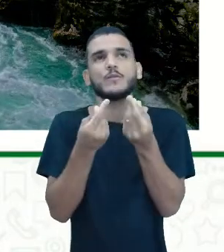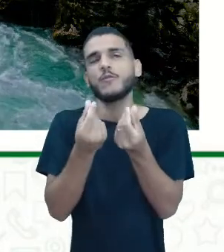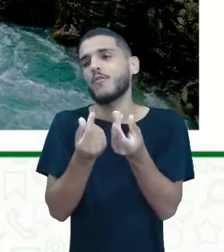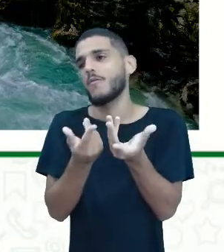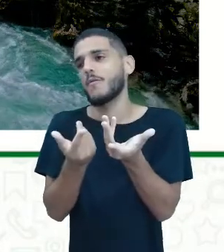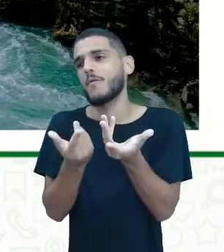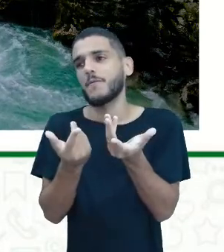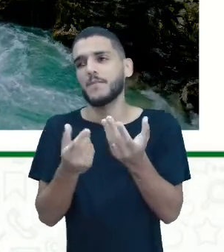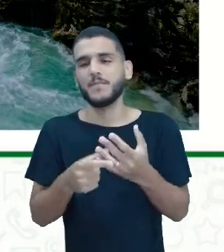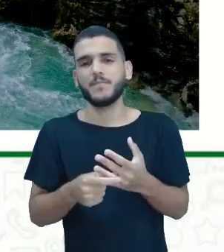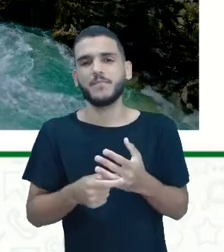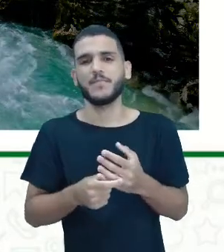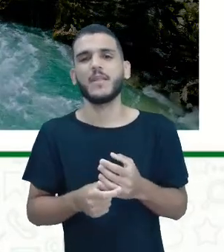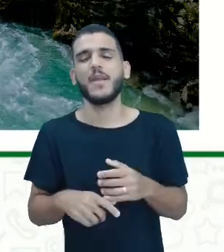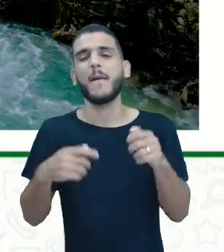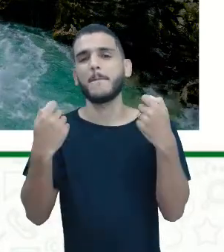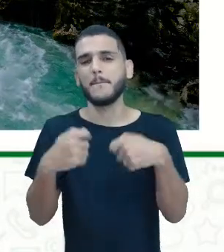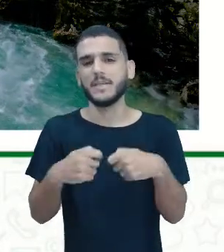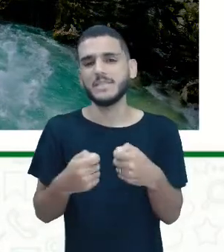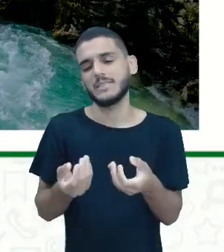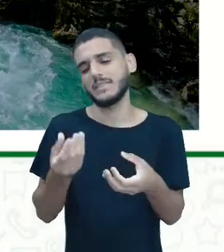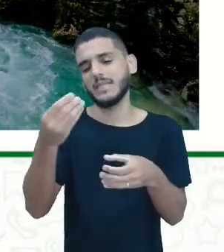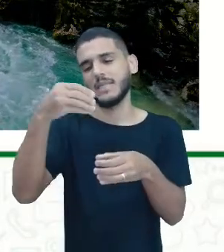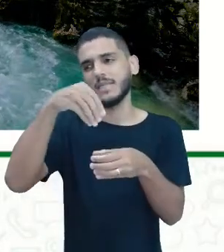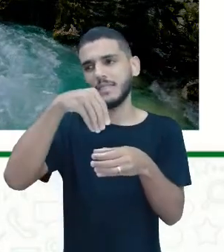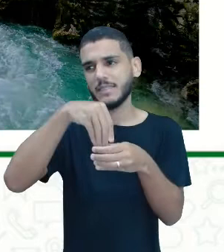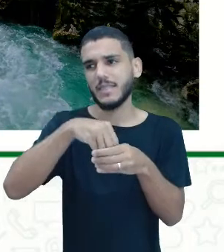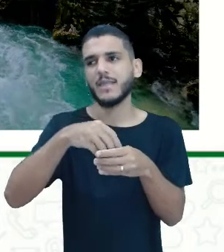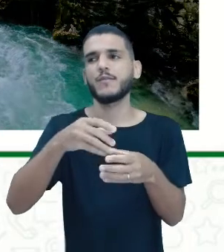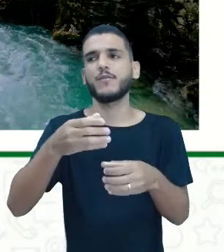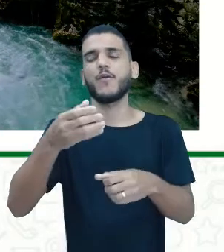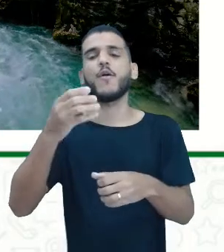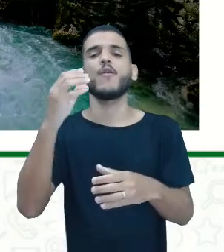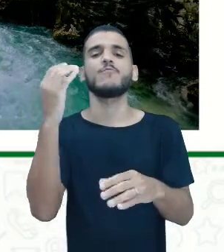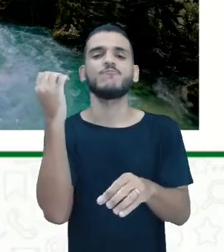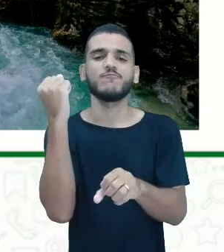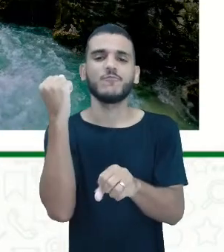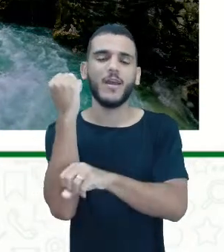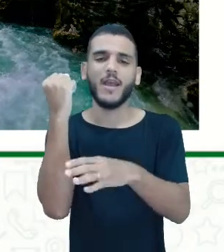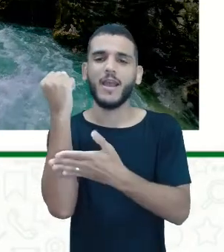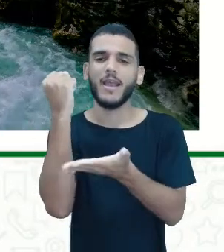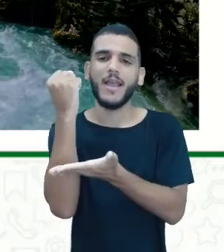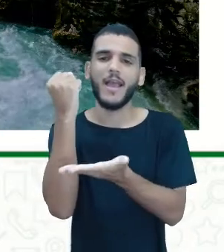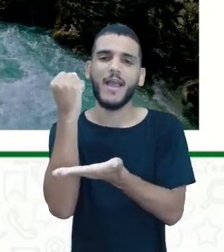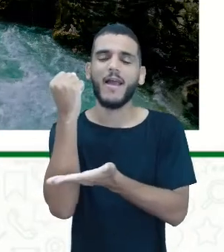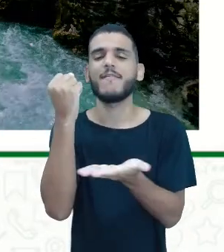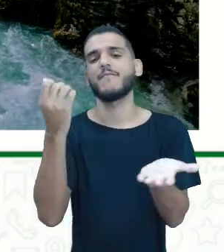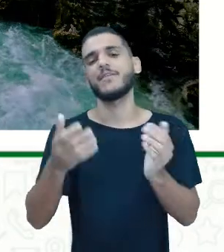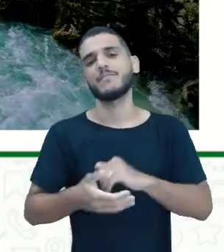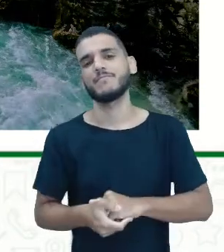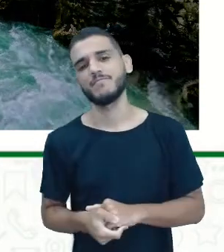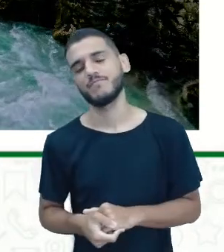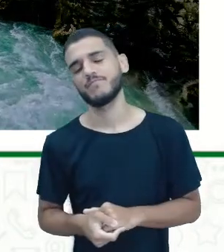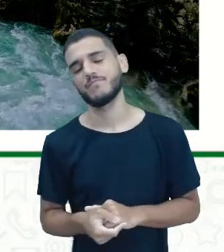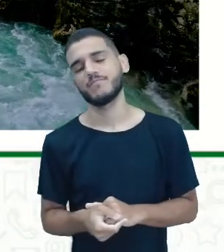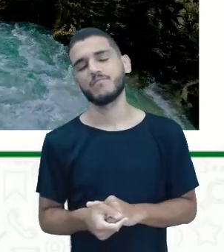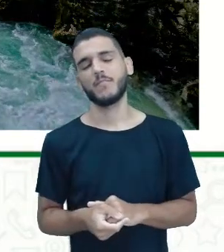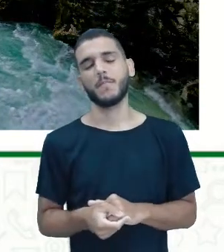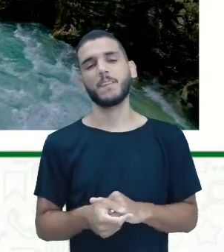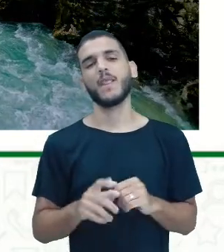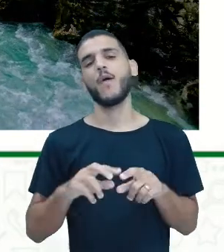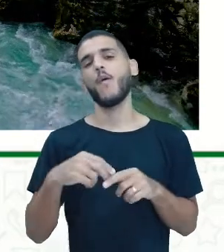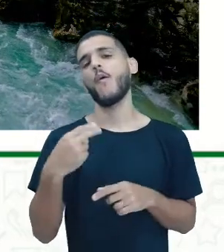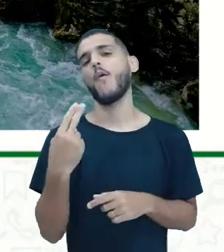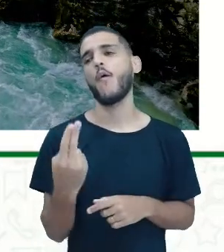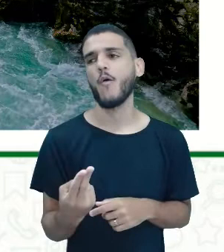que, por exemplo, bota dentro de garrafa pet. Aí, você levou uma garrafinha, a garrafinha acabou, né? Com a sua água mineral. Bota numa